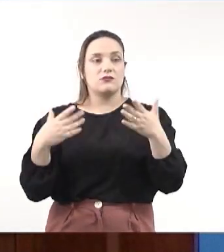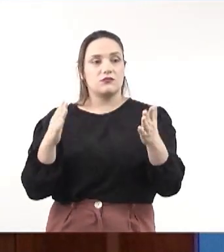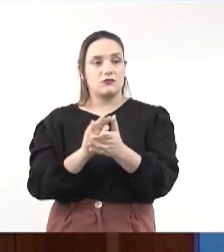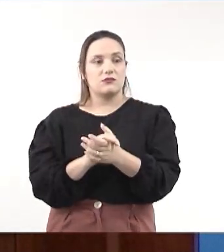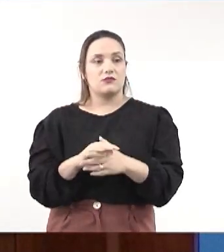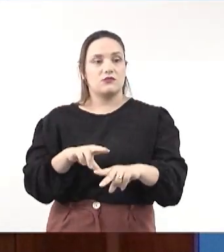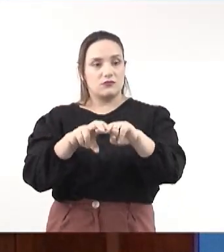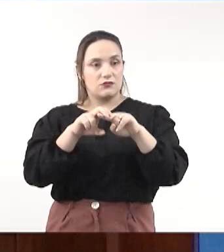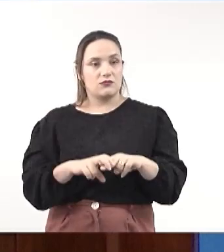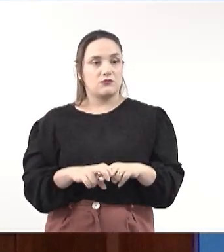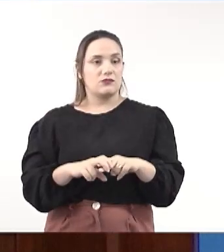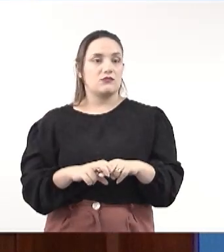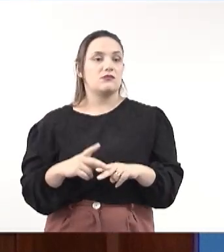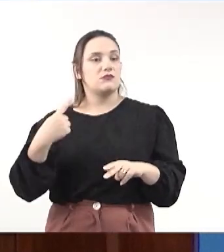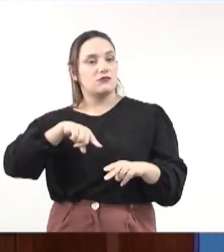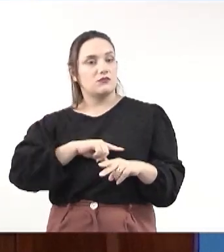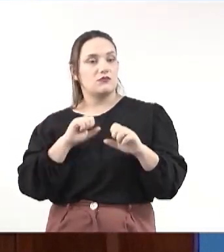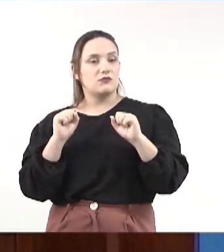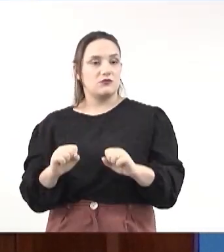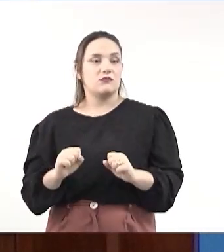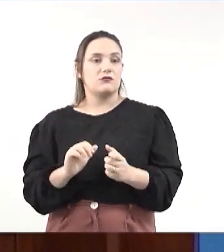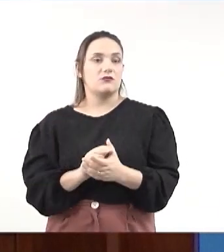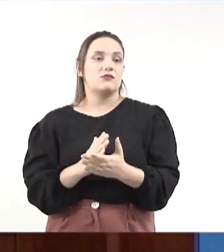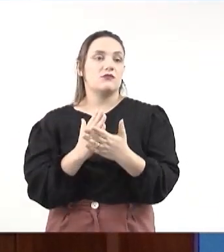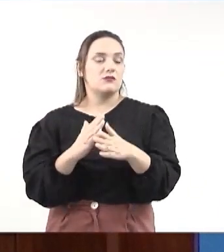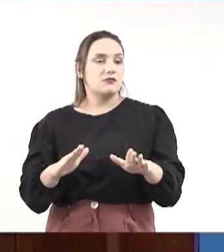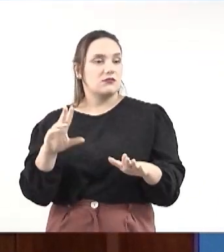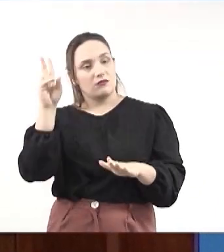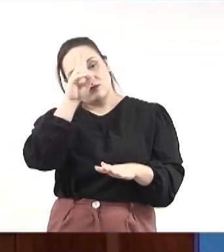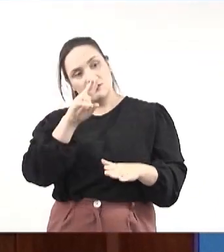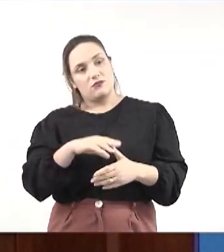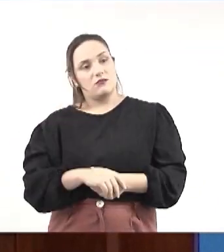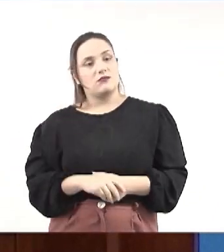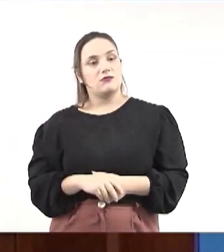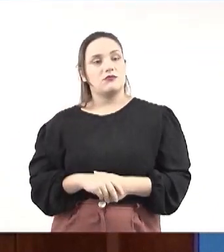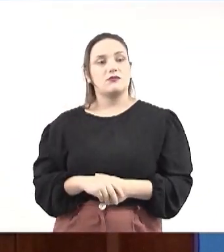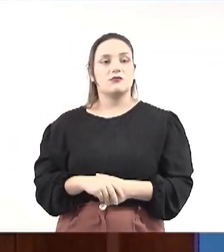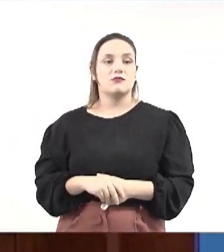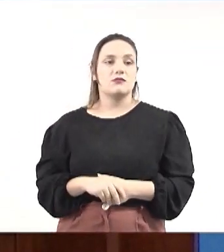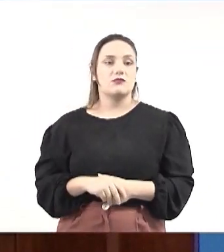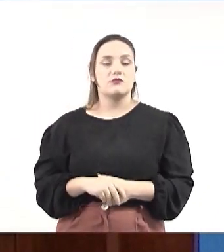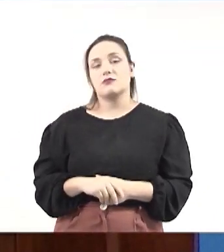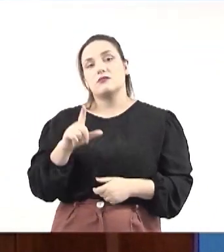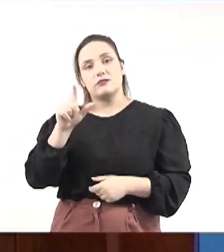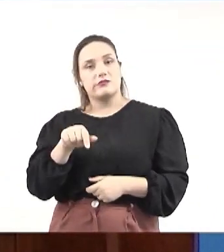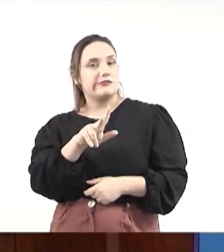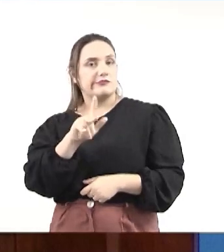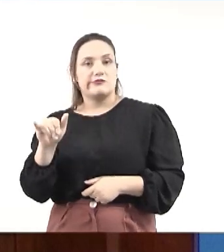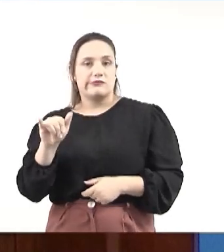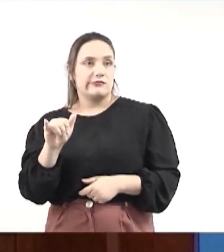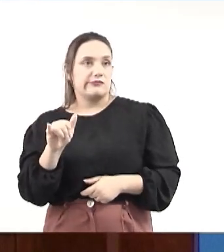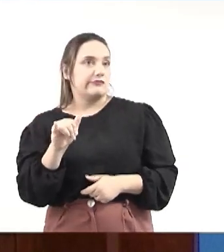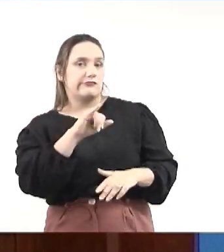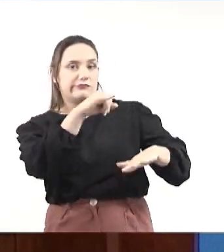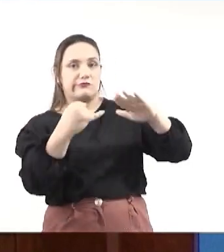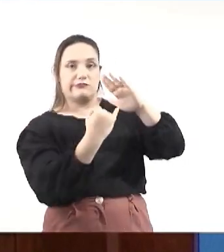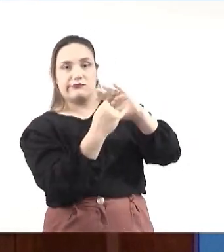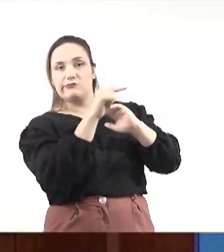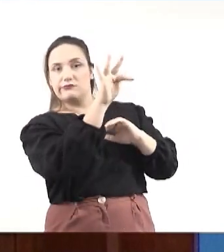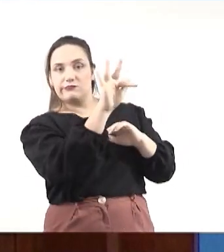Portanto, nós podemos acabar com essa história aí de que nós aqui vamos ser comandados por instituições,